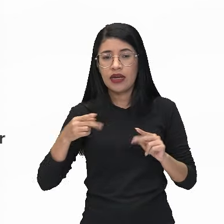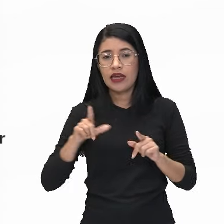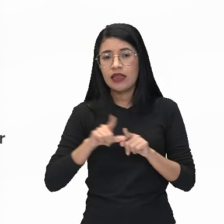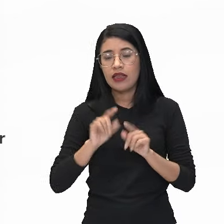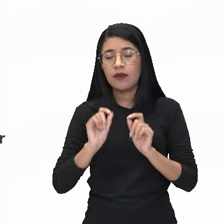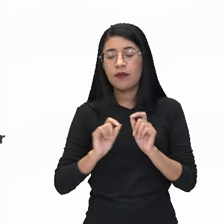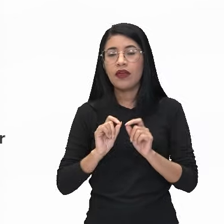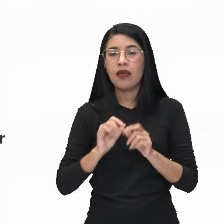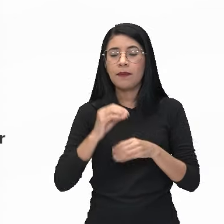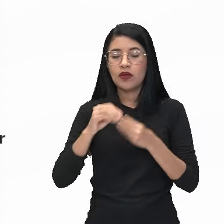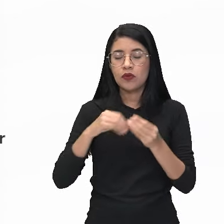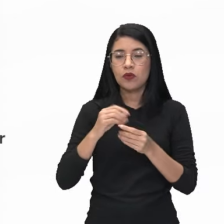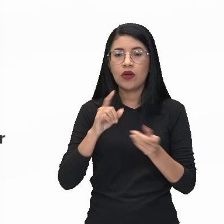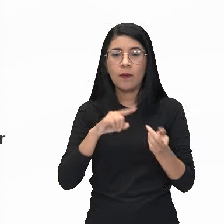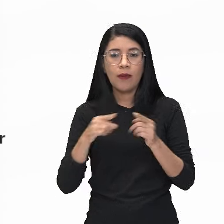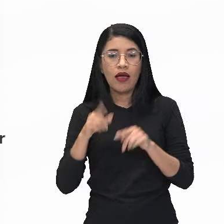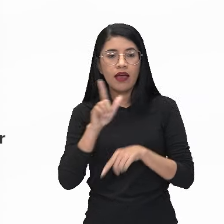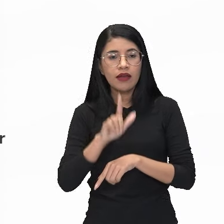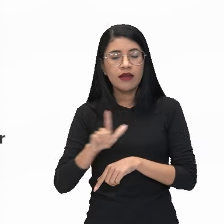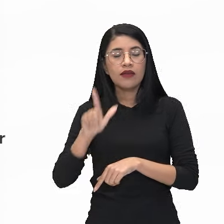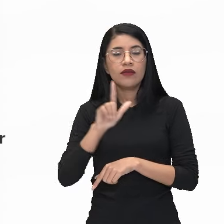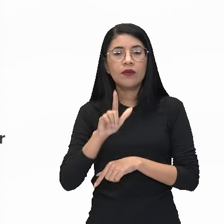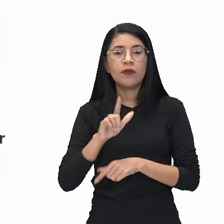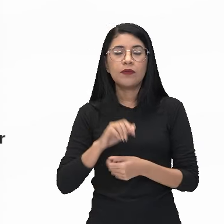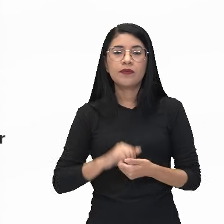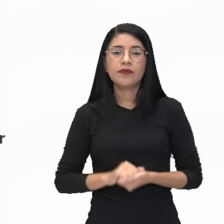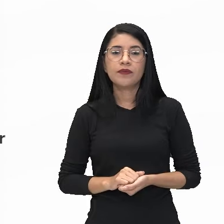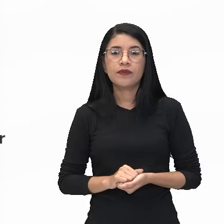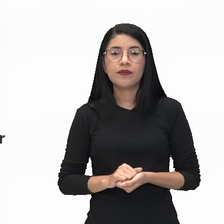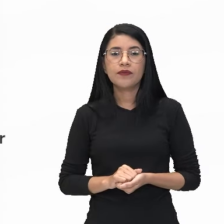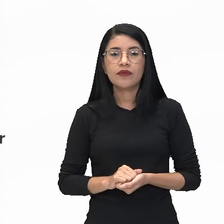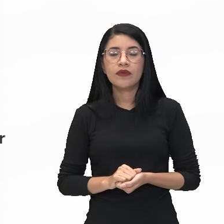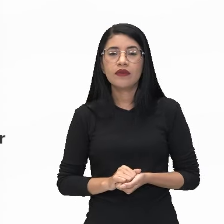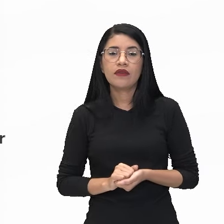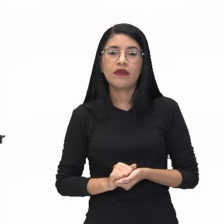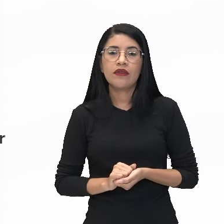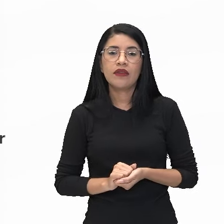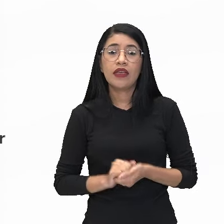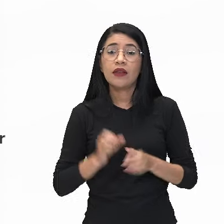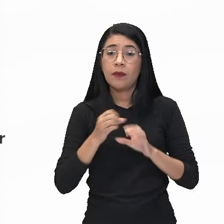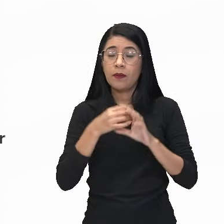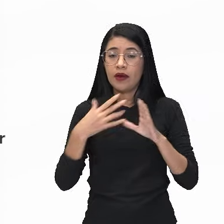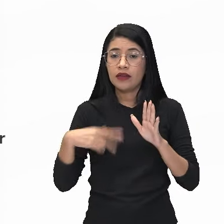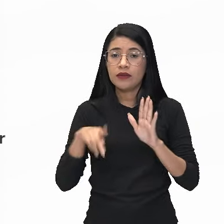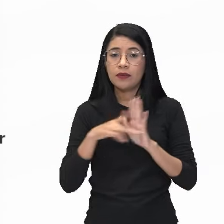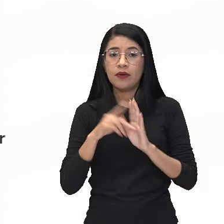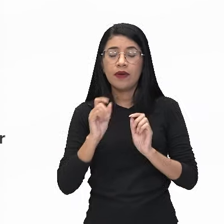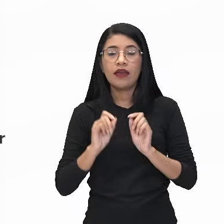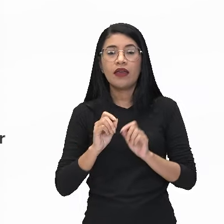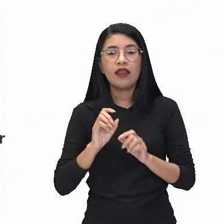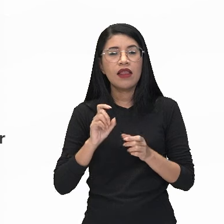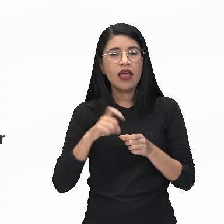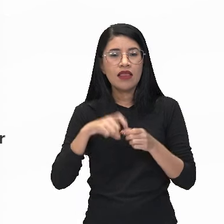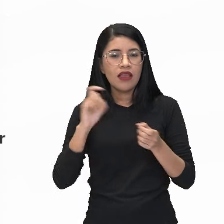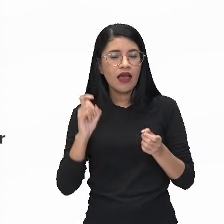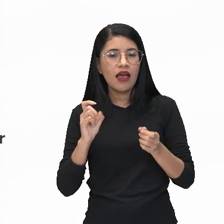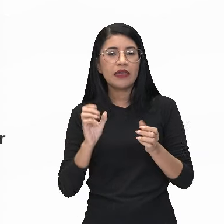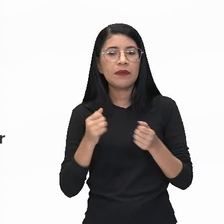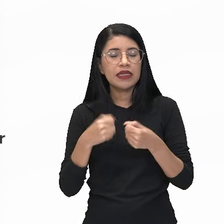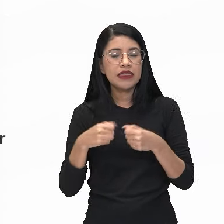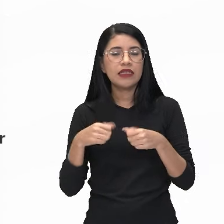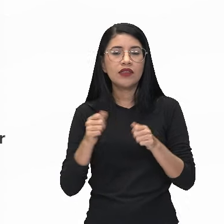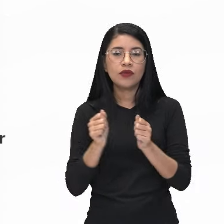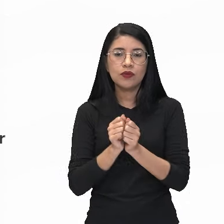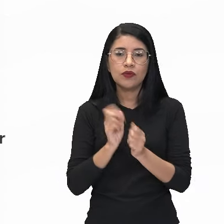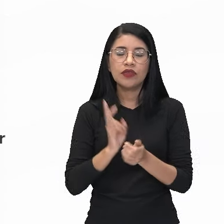a literatura e a musicalidade. Ele é litero musical e devido a esta característica não pode ser desvinculado